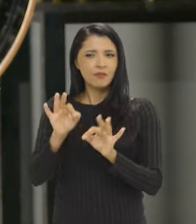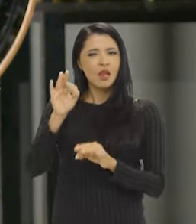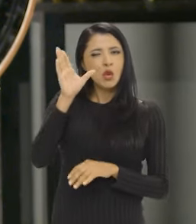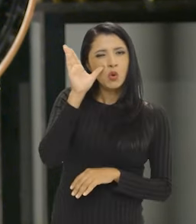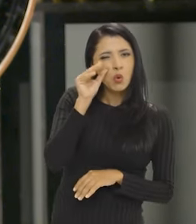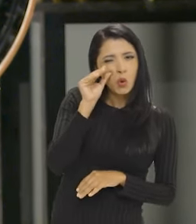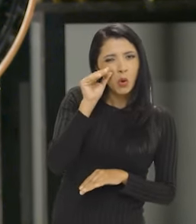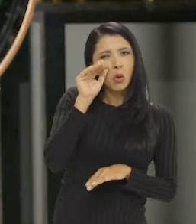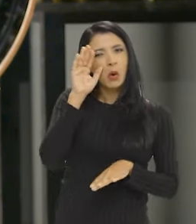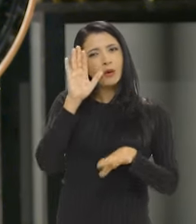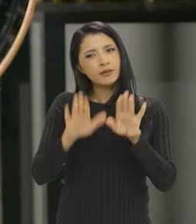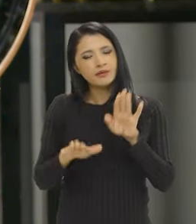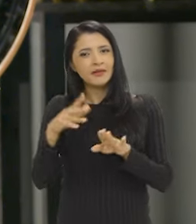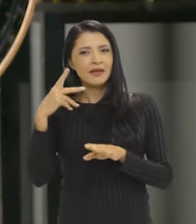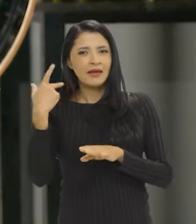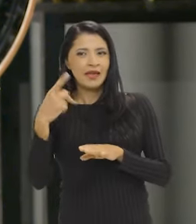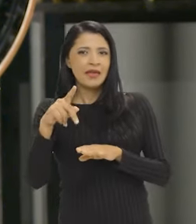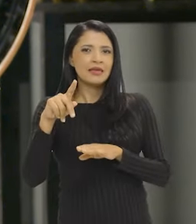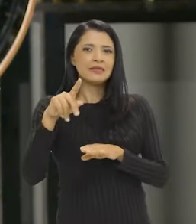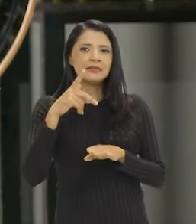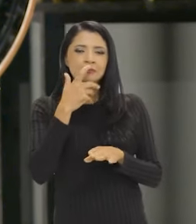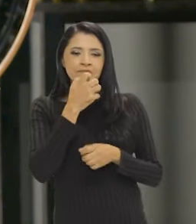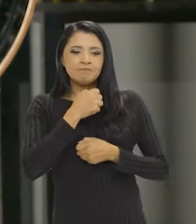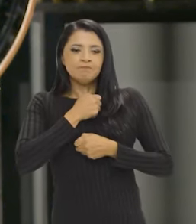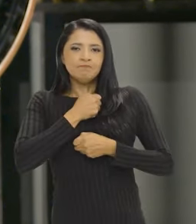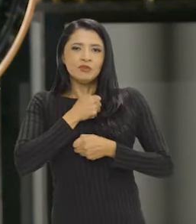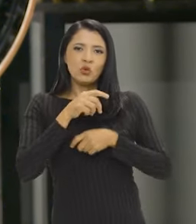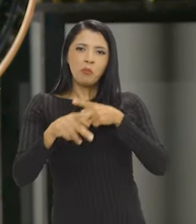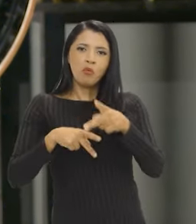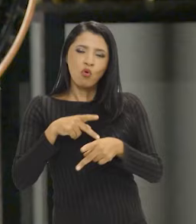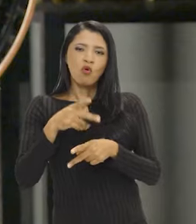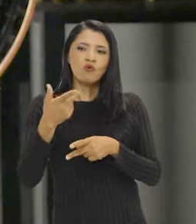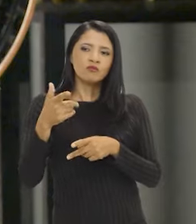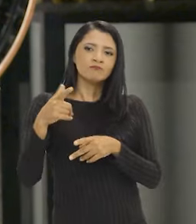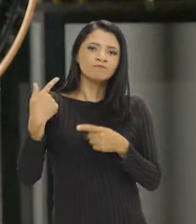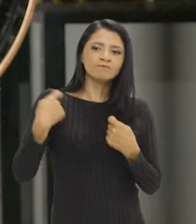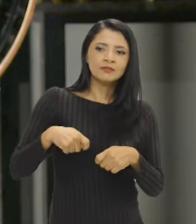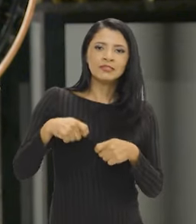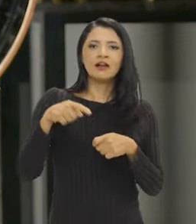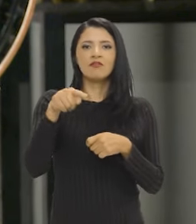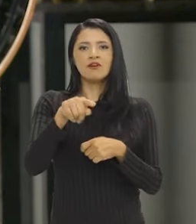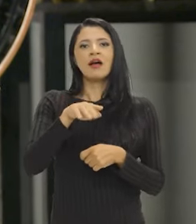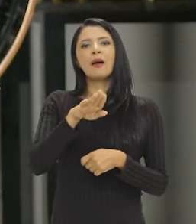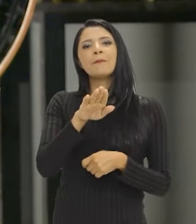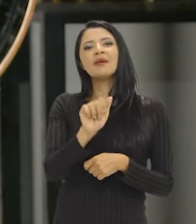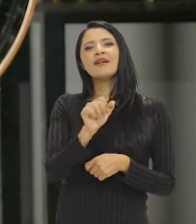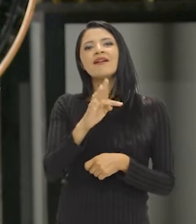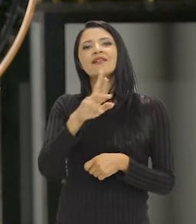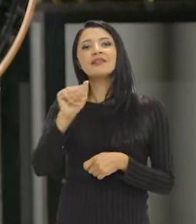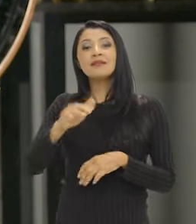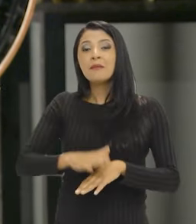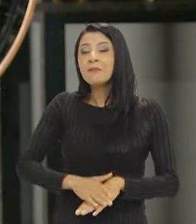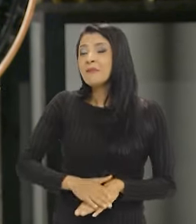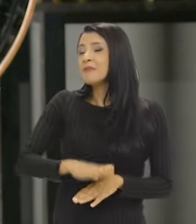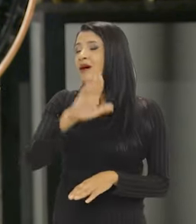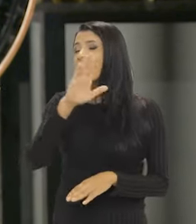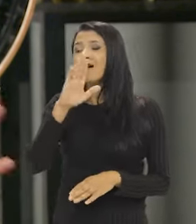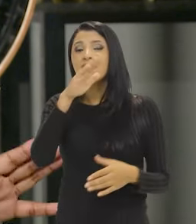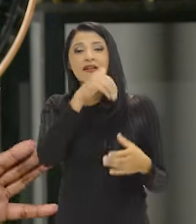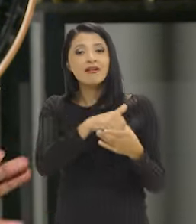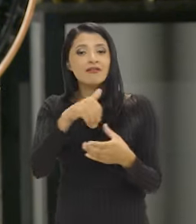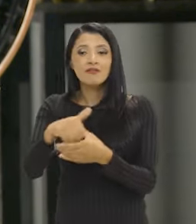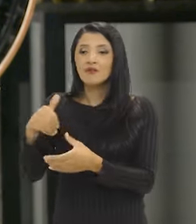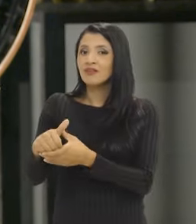Curiosamente, talvez sintoma dessa demanda reprimida do povo brasileiro, Beatriz foi a mais votada, mas